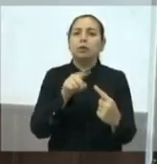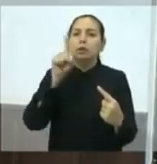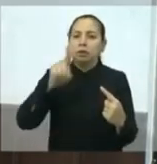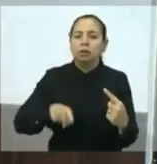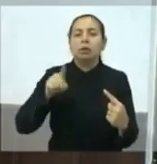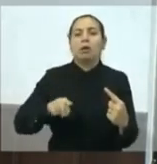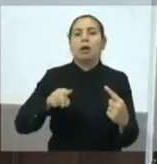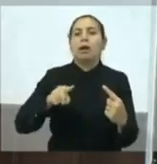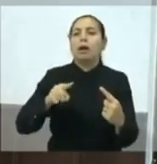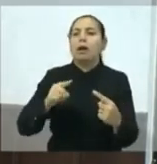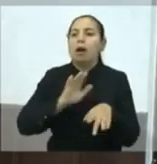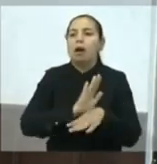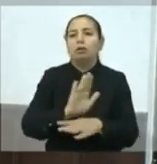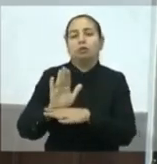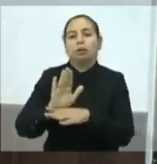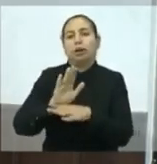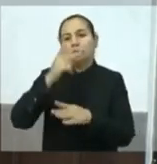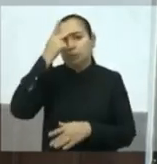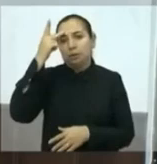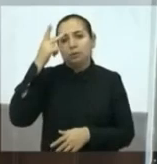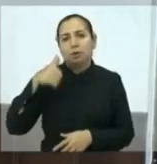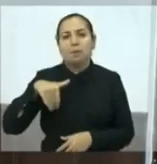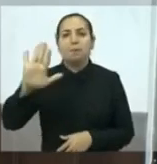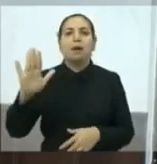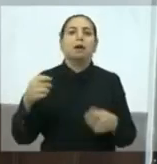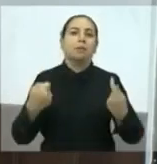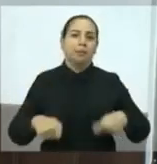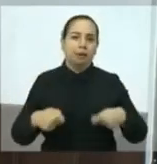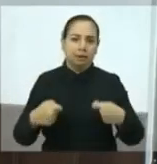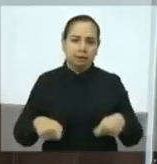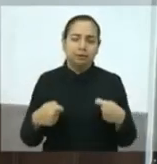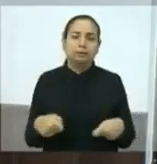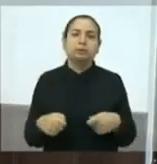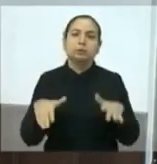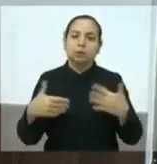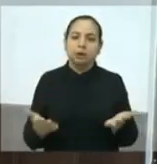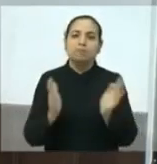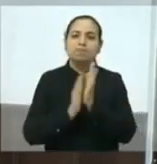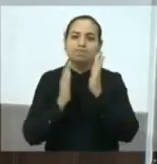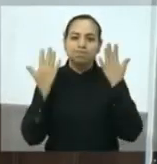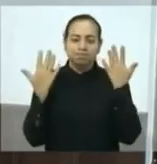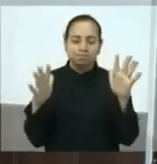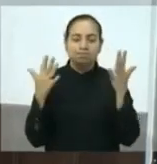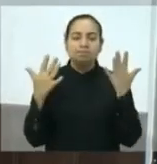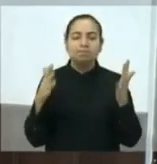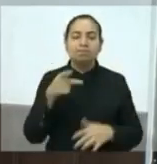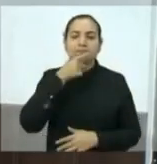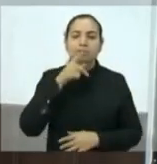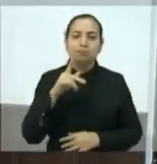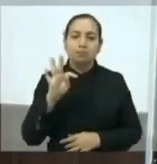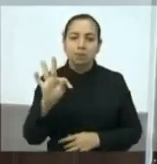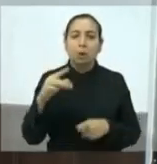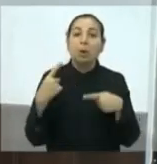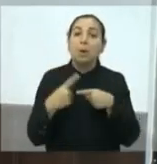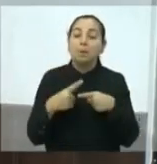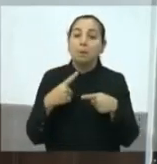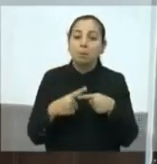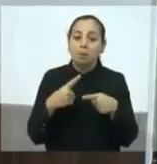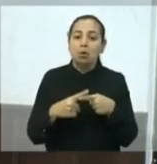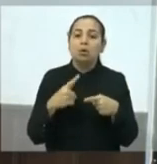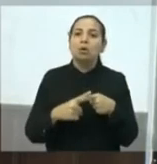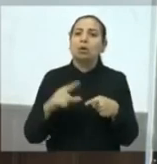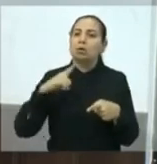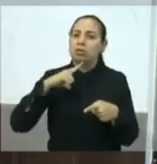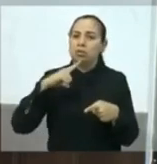mais precisam. Parabéns ao Partido dos Trabalhadores pela realização da sua